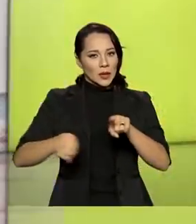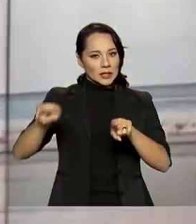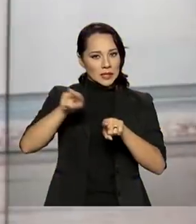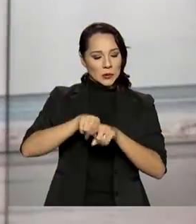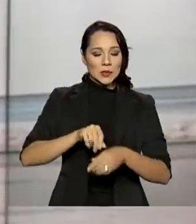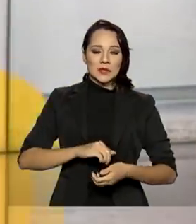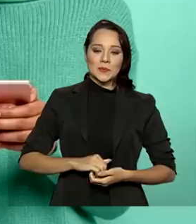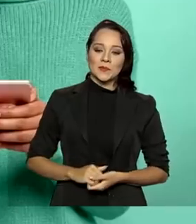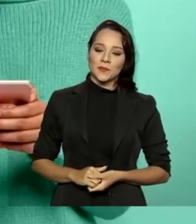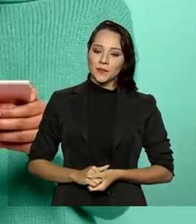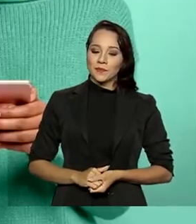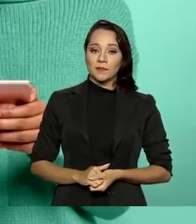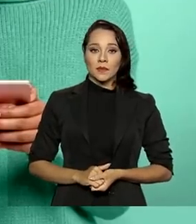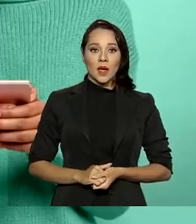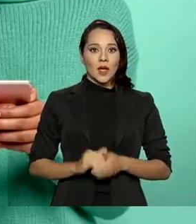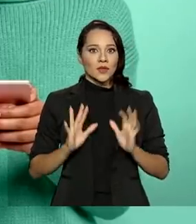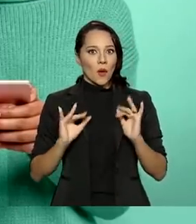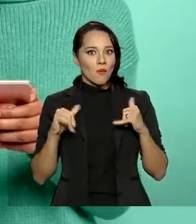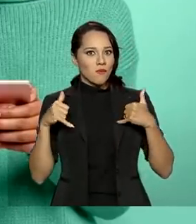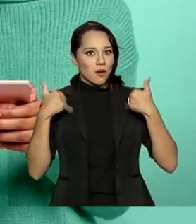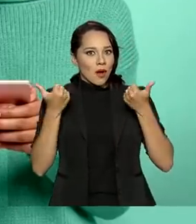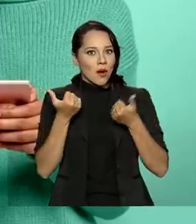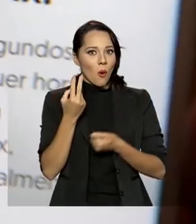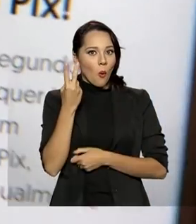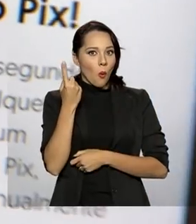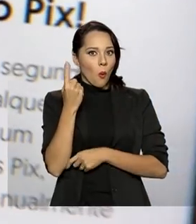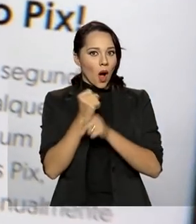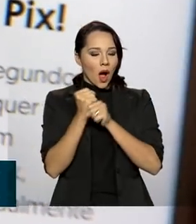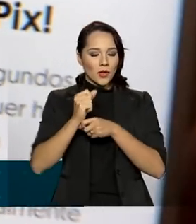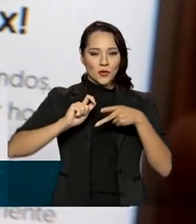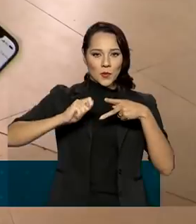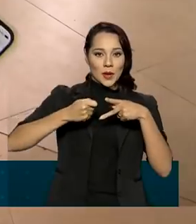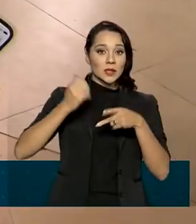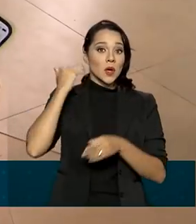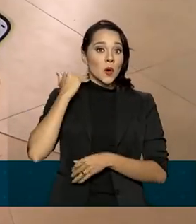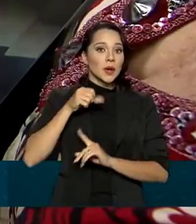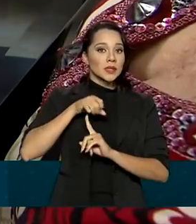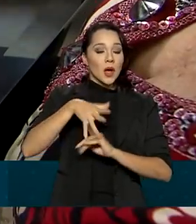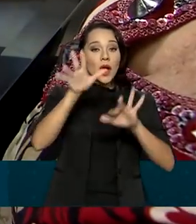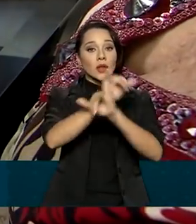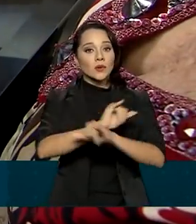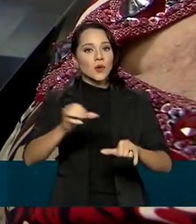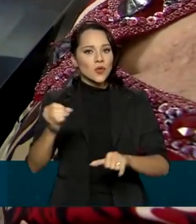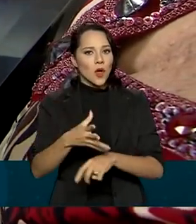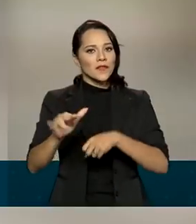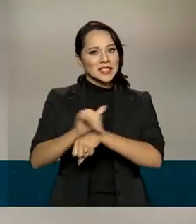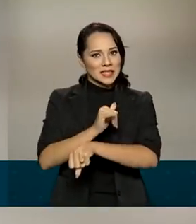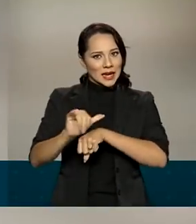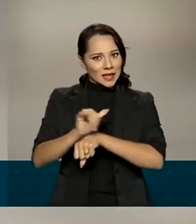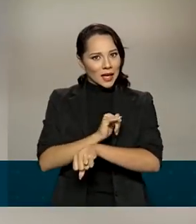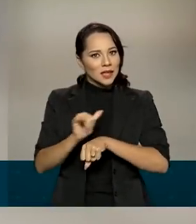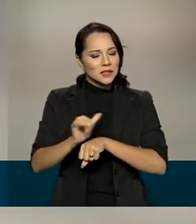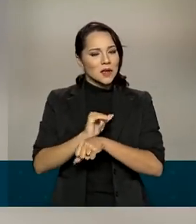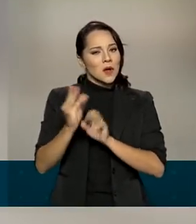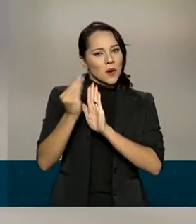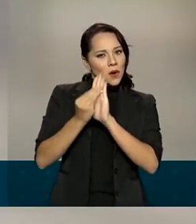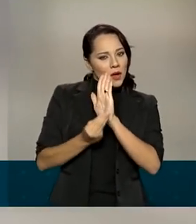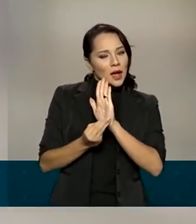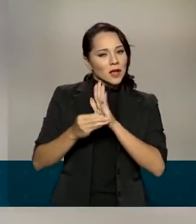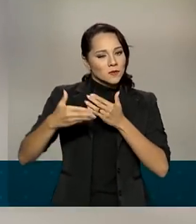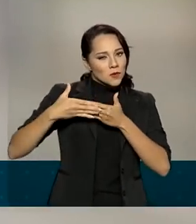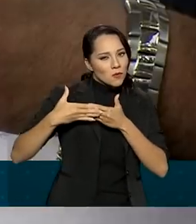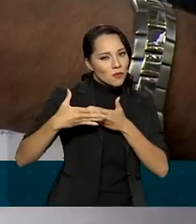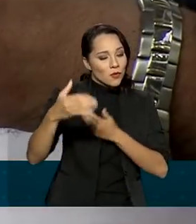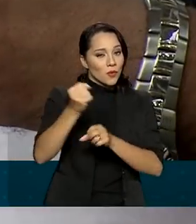atualizações. No aniversário de um ano do PIX, o Banco Central anunciou novas funcionalidades previstas para os